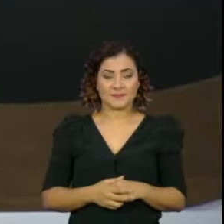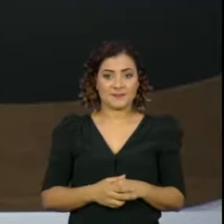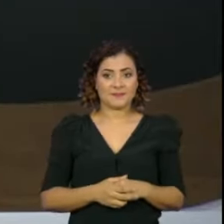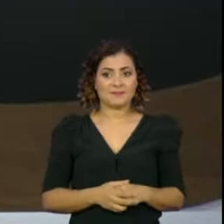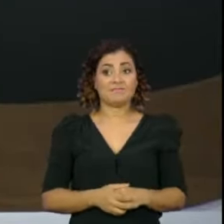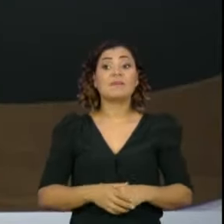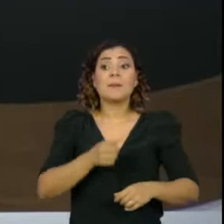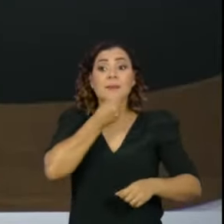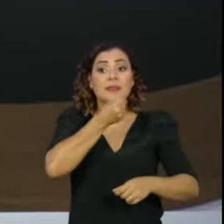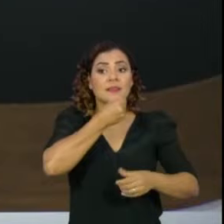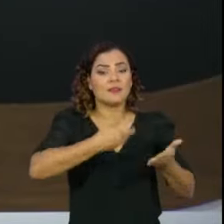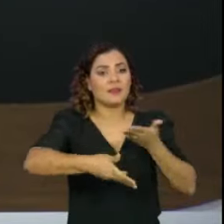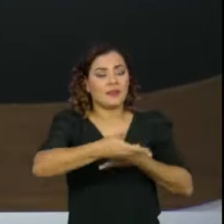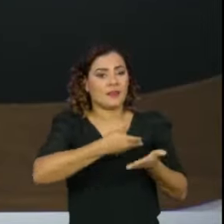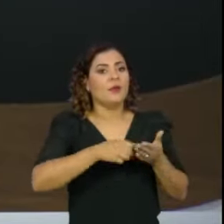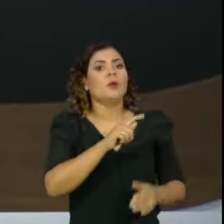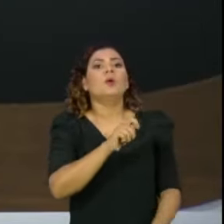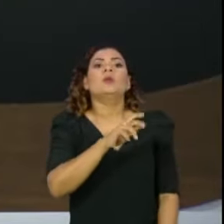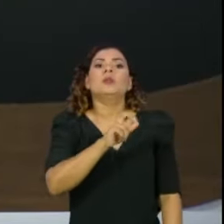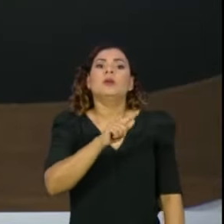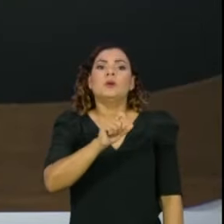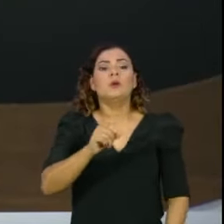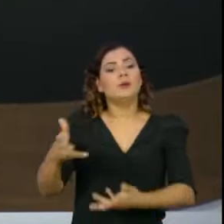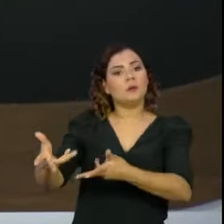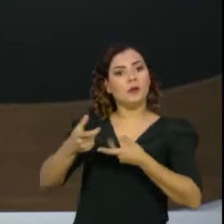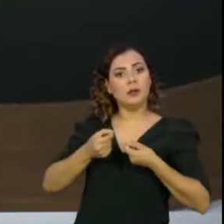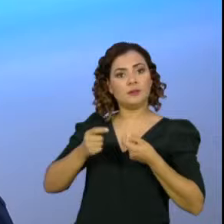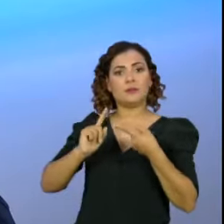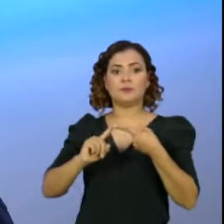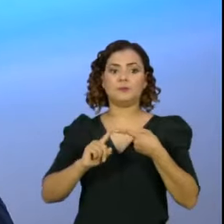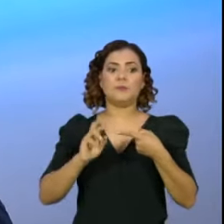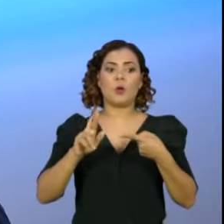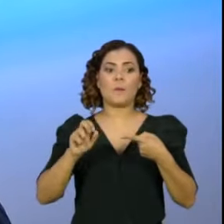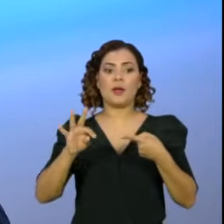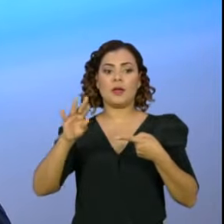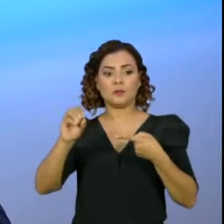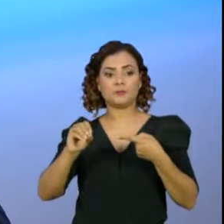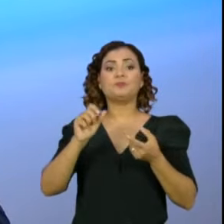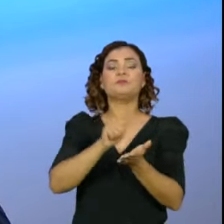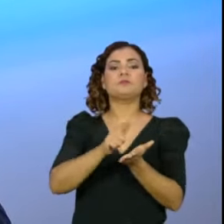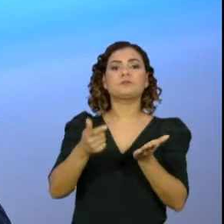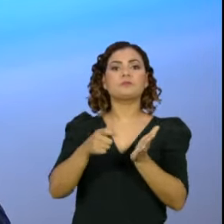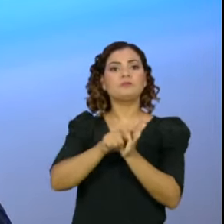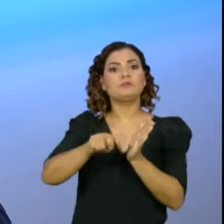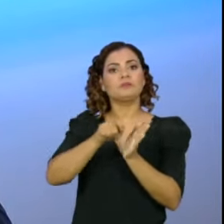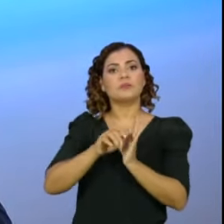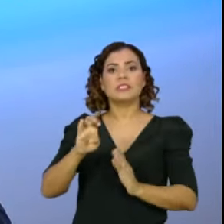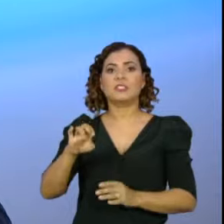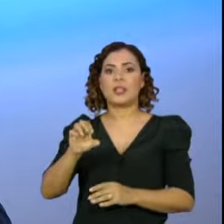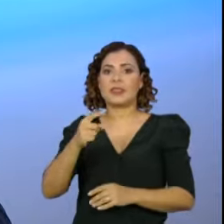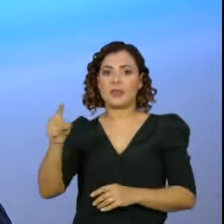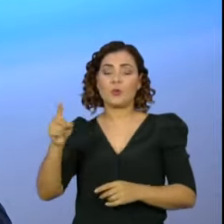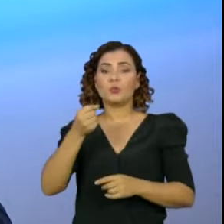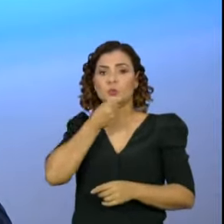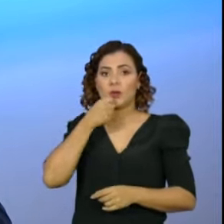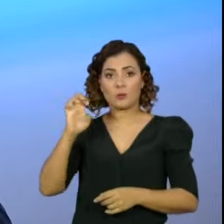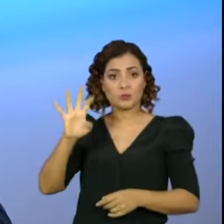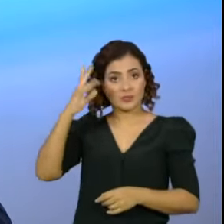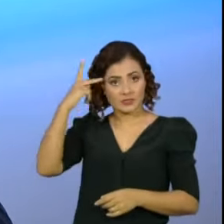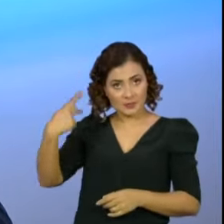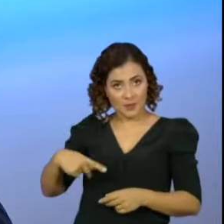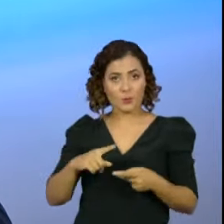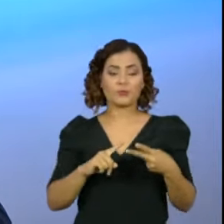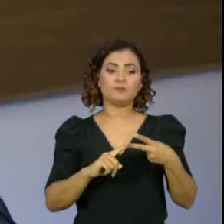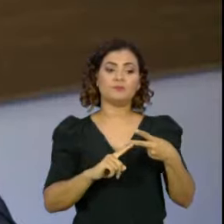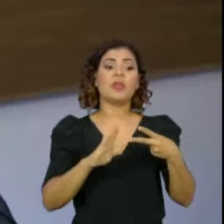Para entrevistar o senador Rodrigo Pacheco, nós convidamos Alberto Bombigui, editor da coluna do Estadão do jornal O Estado de São